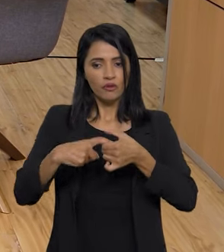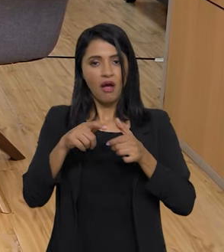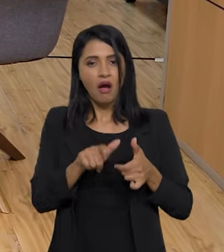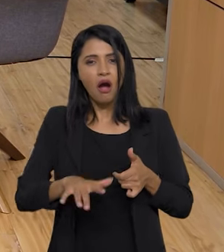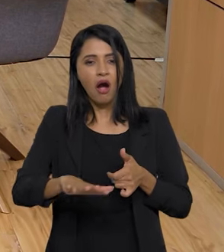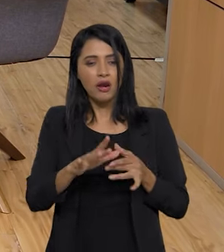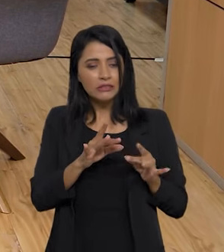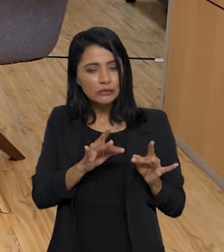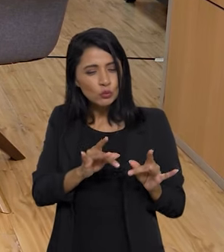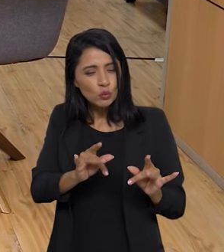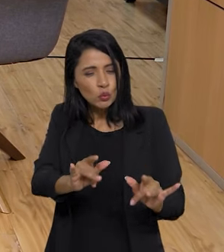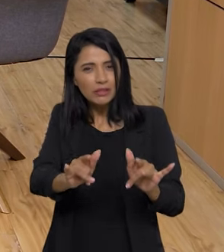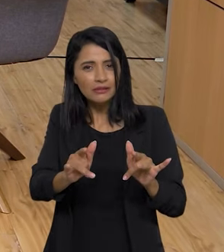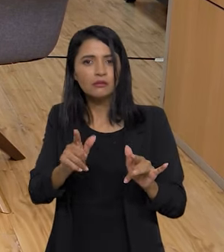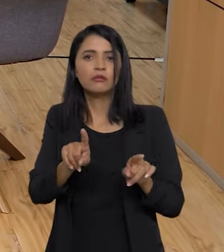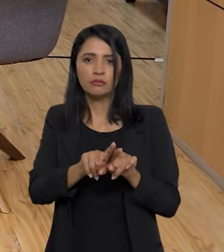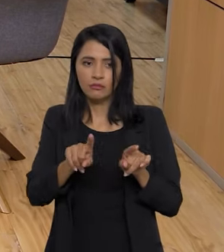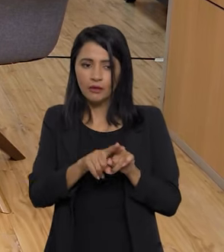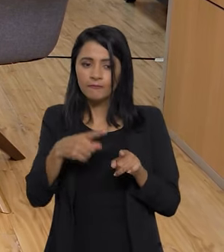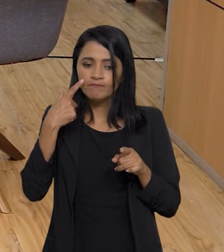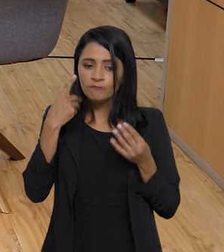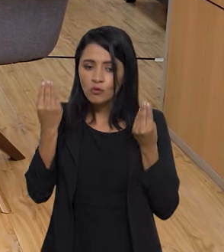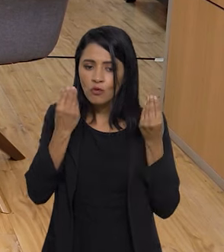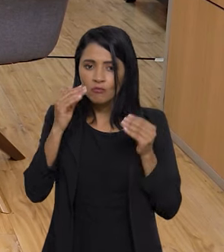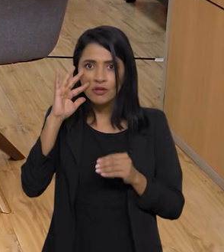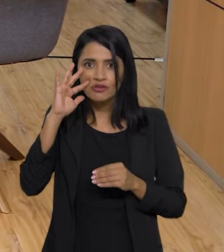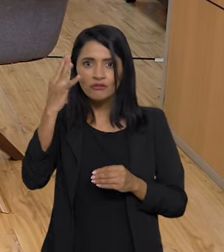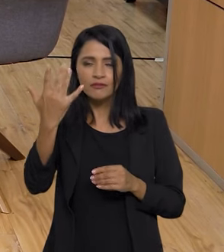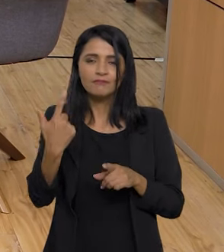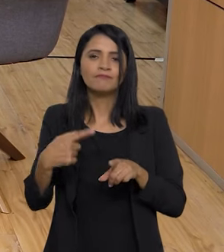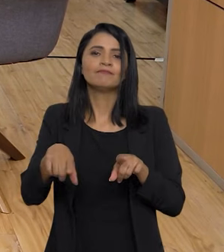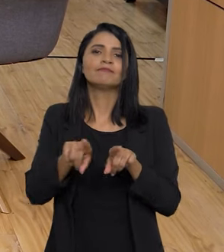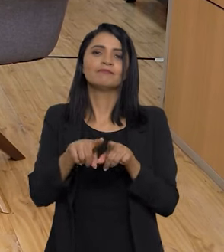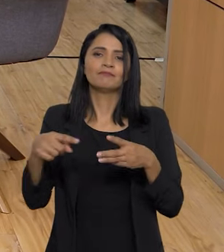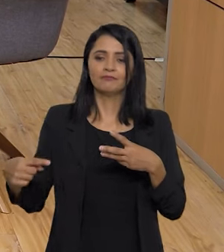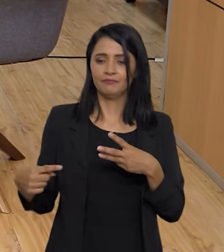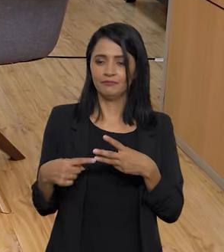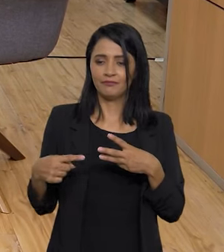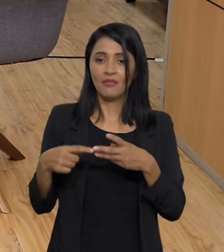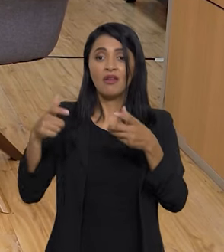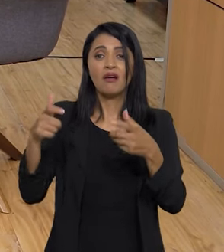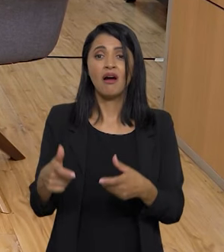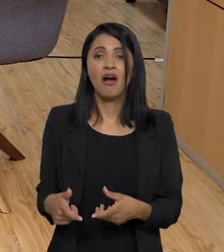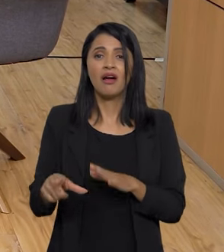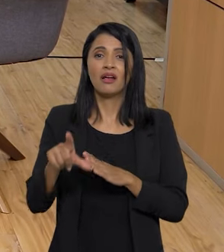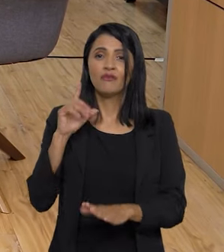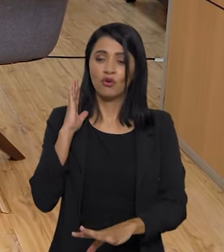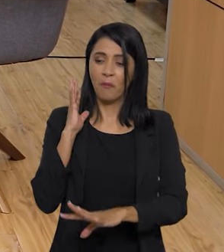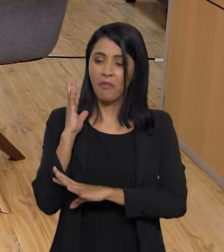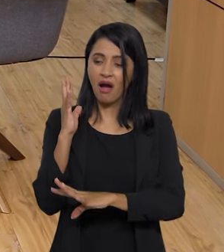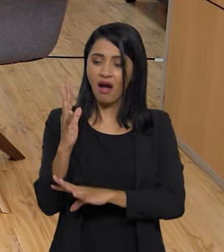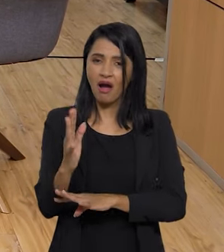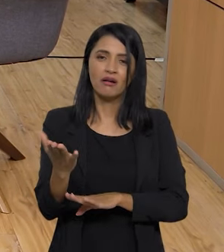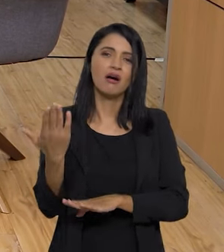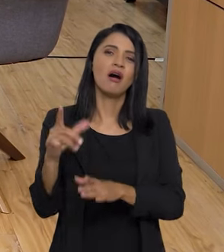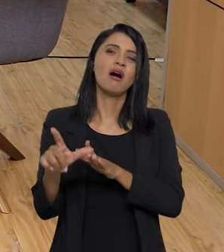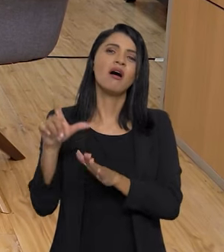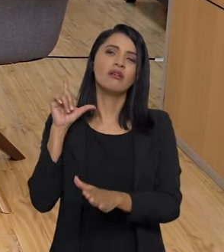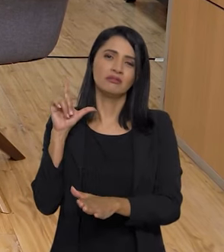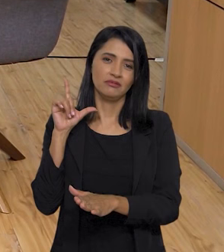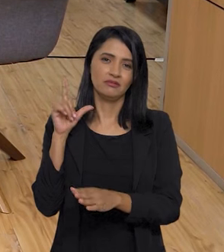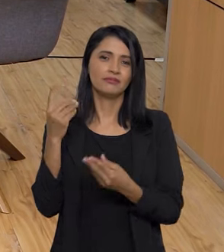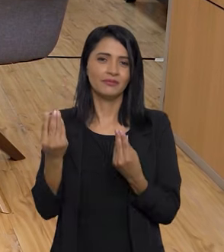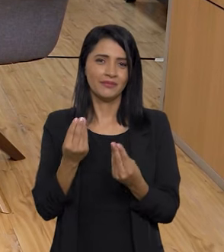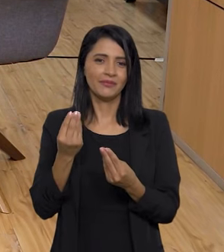de recuperação de áreas degradadas. E também a recuperação de áreas que foram desmatadas no